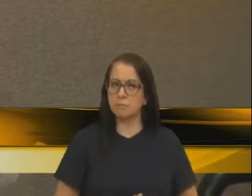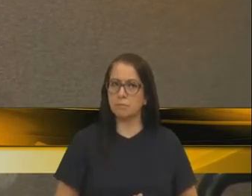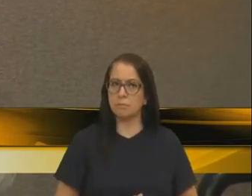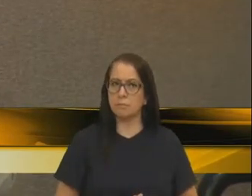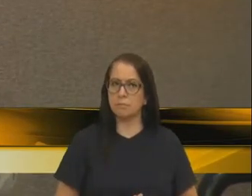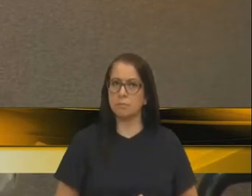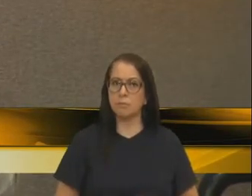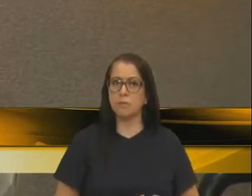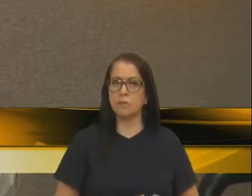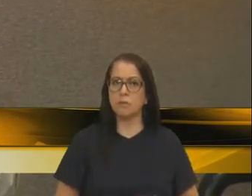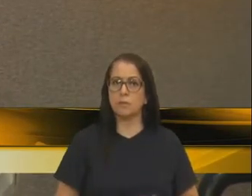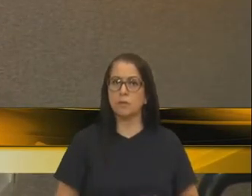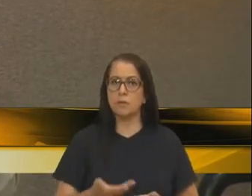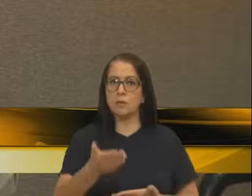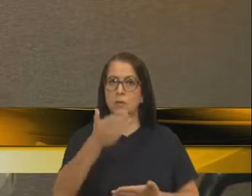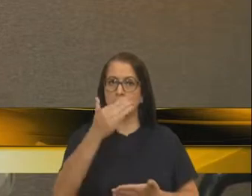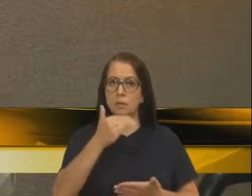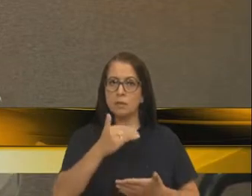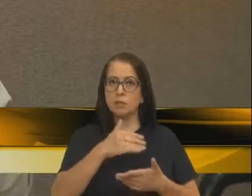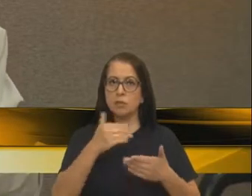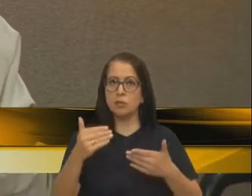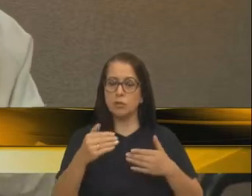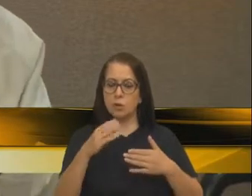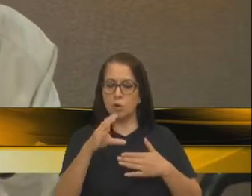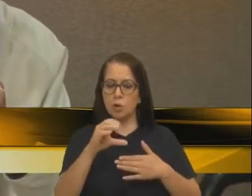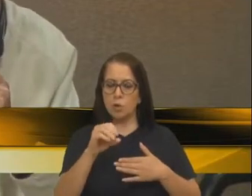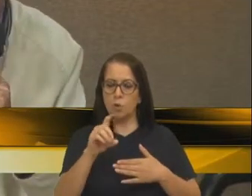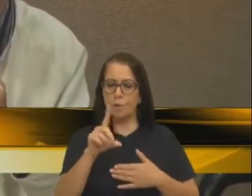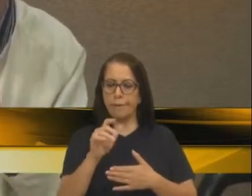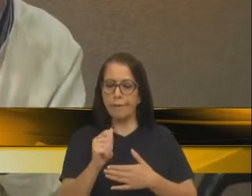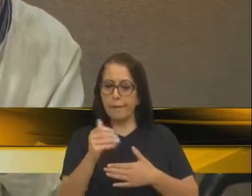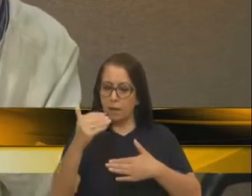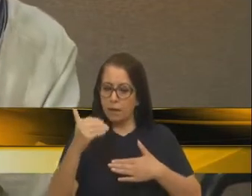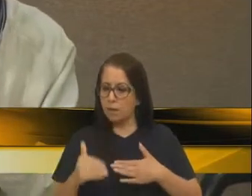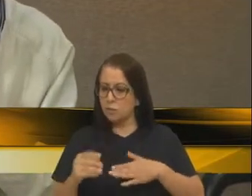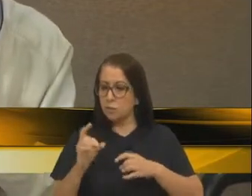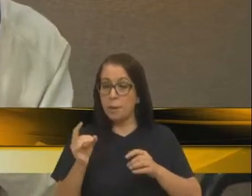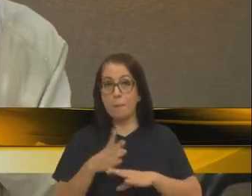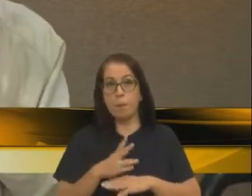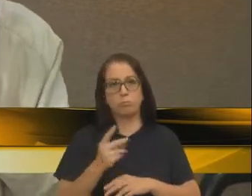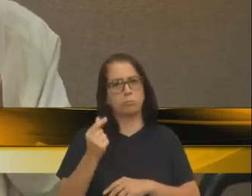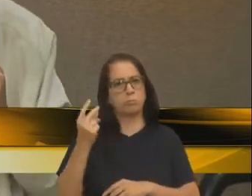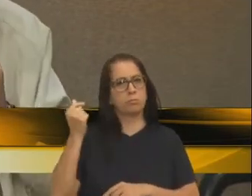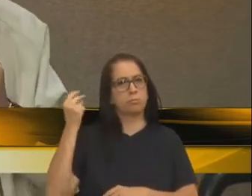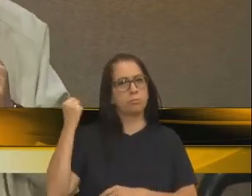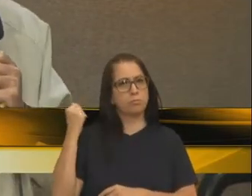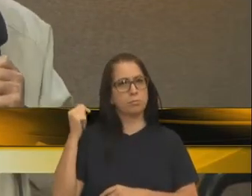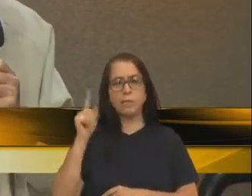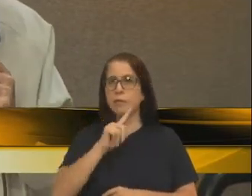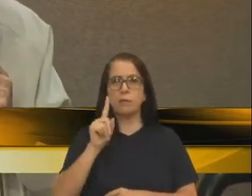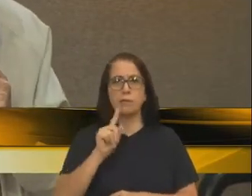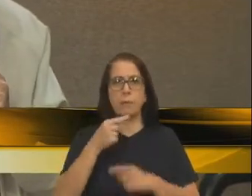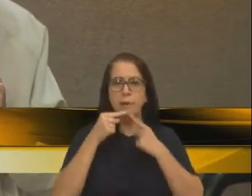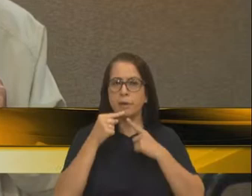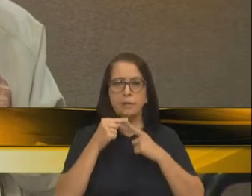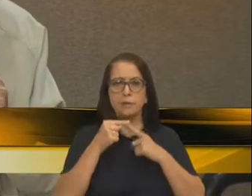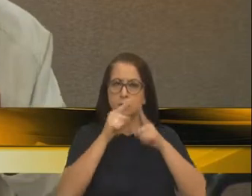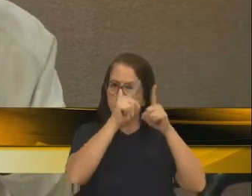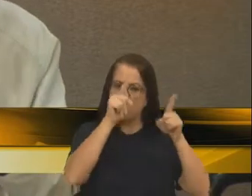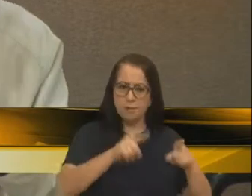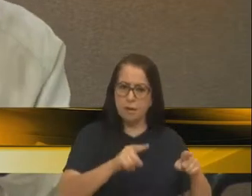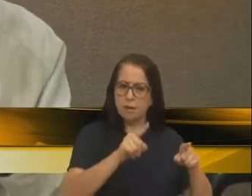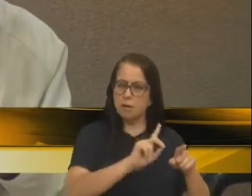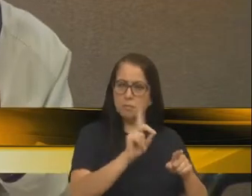Embaixo da aba do beiral da Codeca, essa obra tinha que estar pronta há muito tempo. E não vai nenhuma crítica aos servidores e